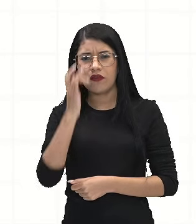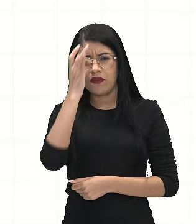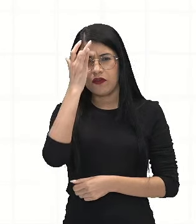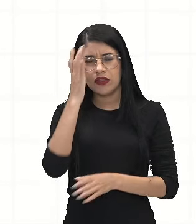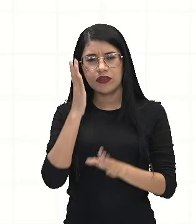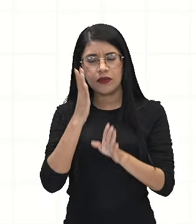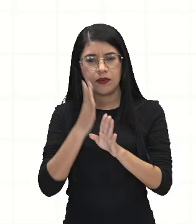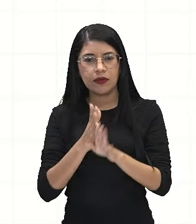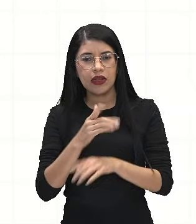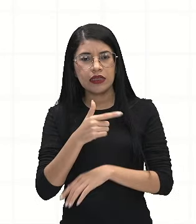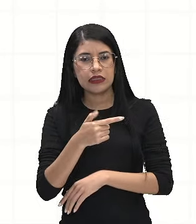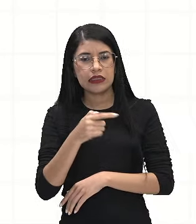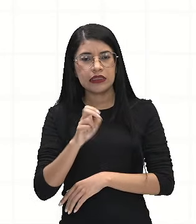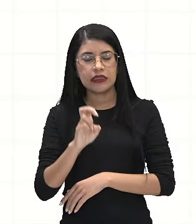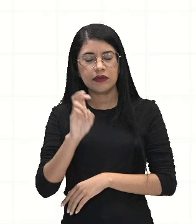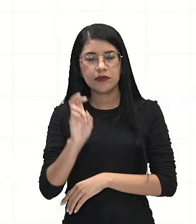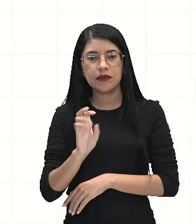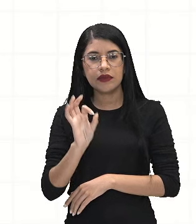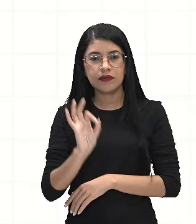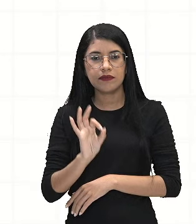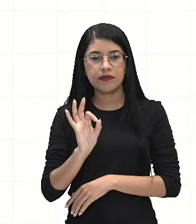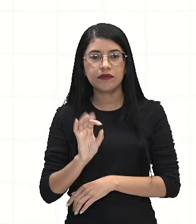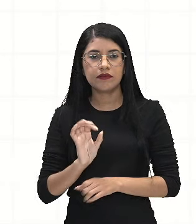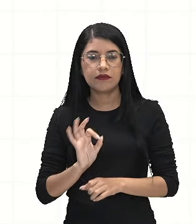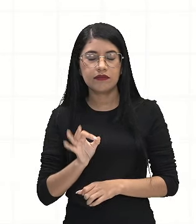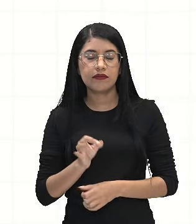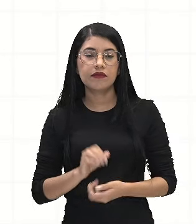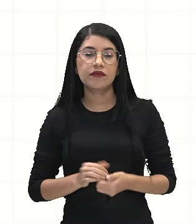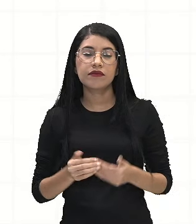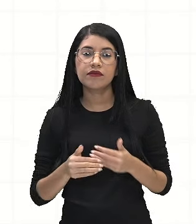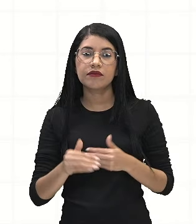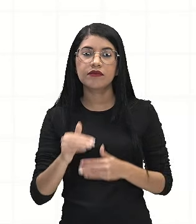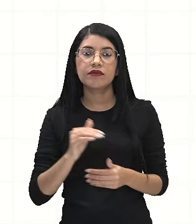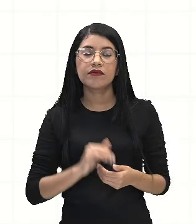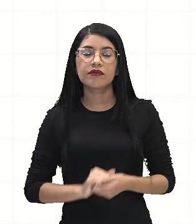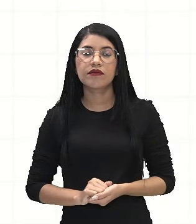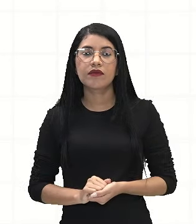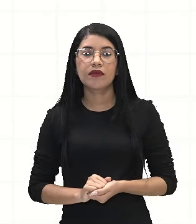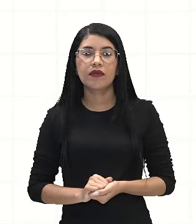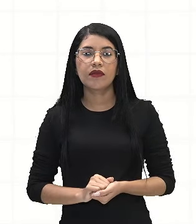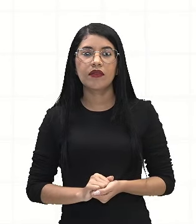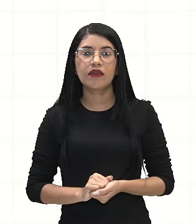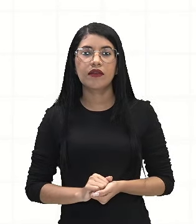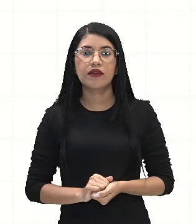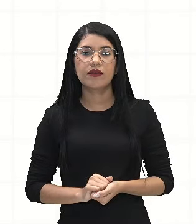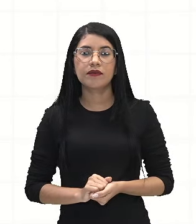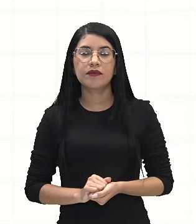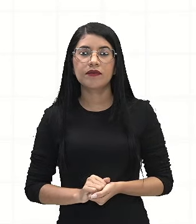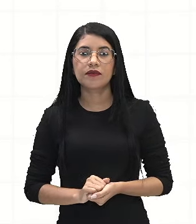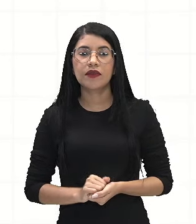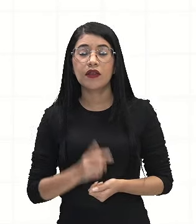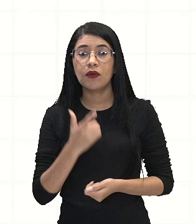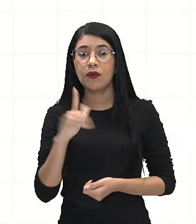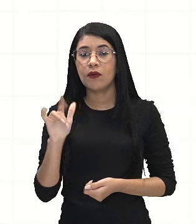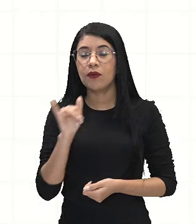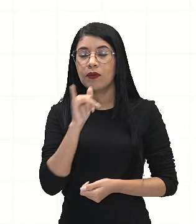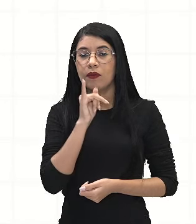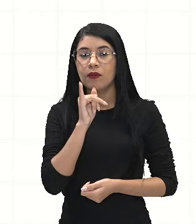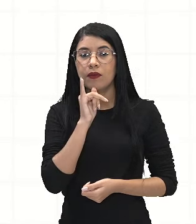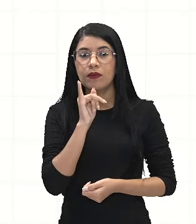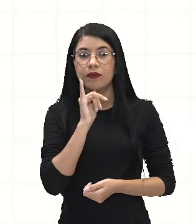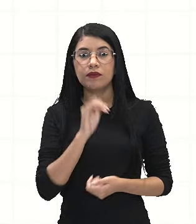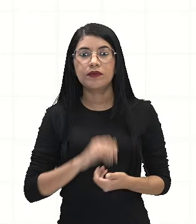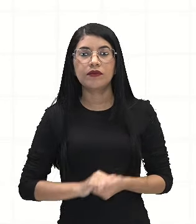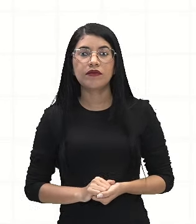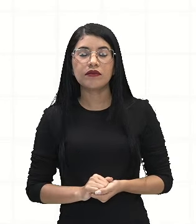aí chegar nos 75%. Continuando, a gente vai ver um próximo exemplo, né? Olha só,